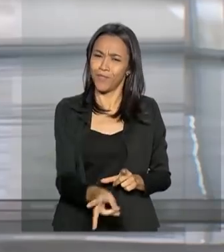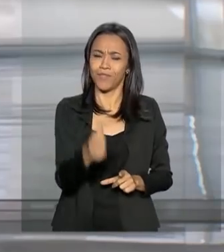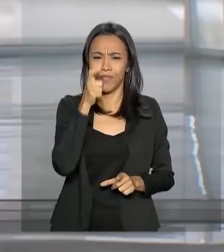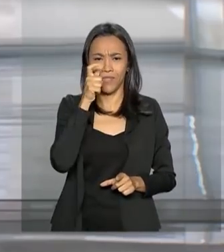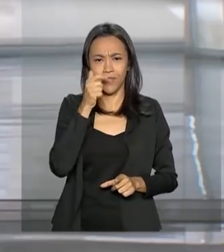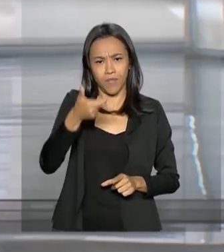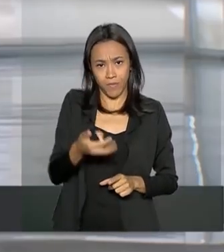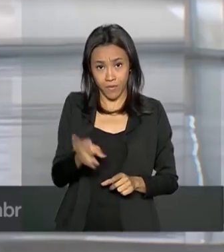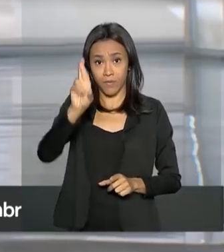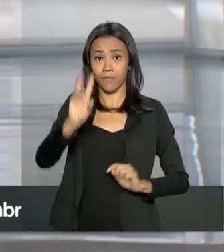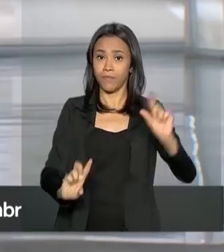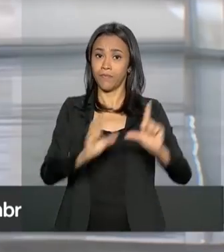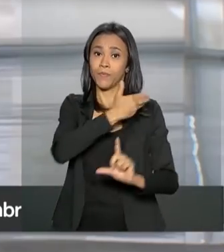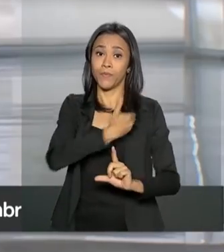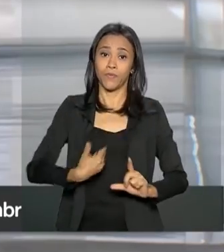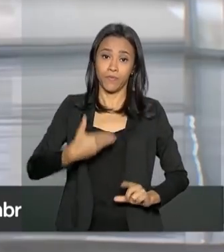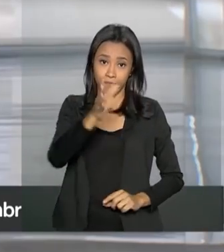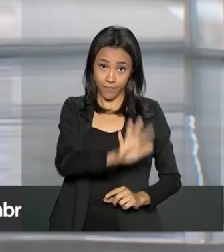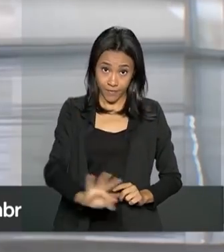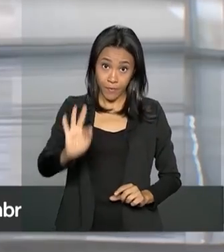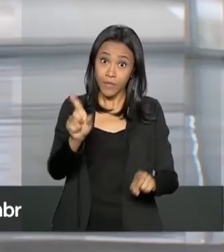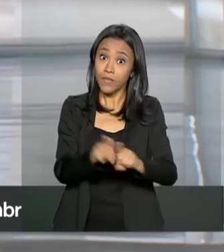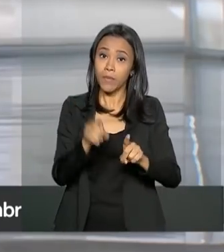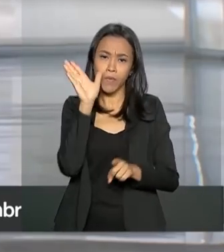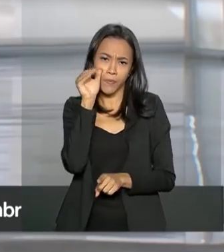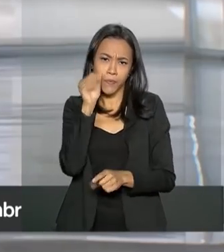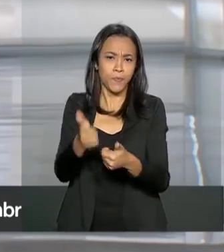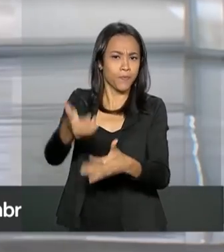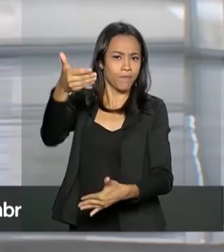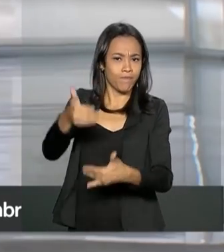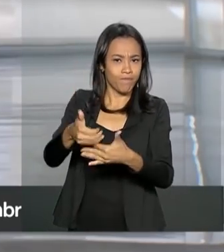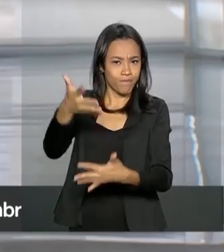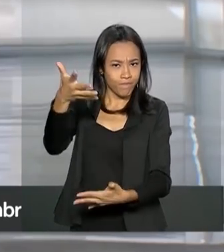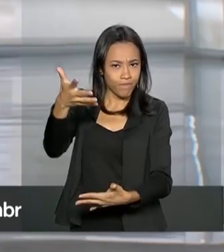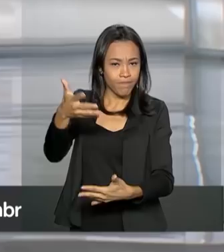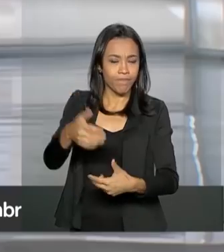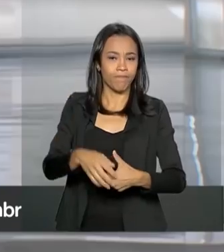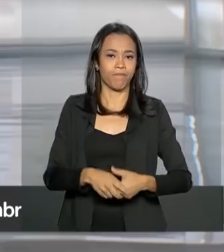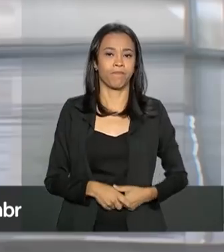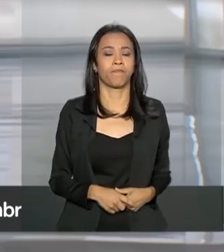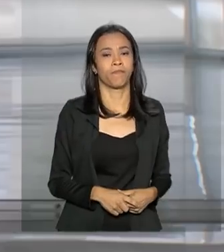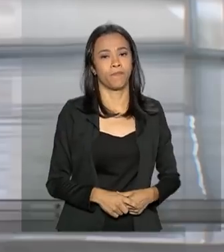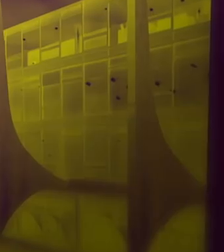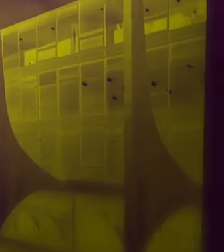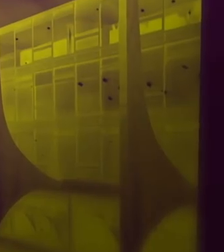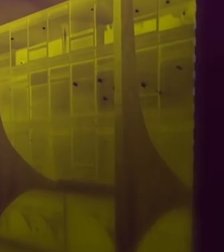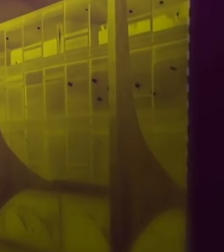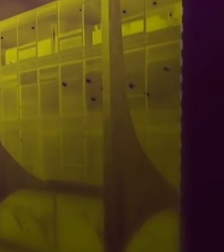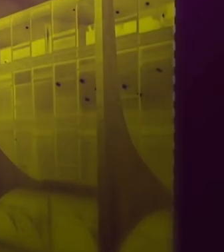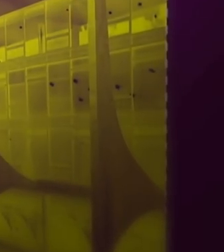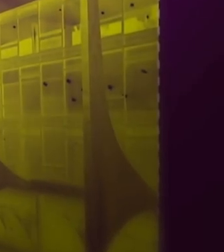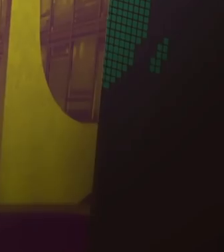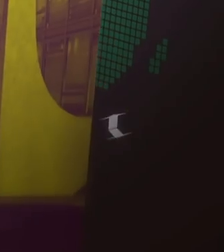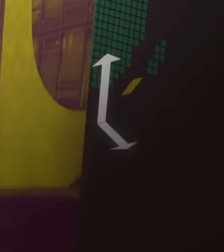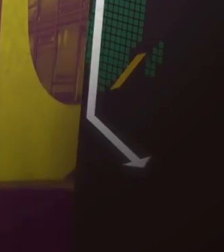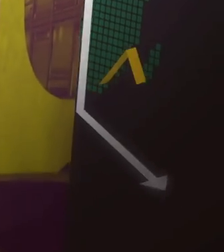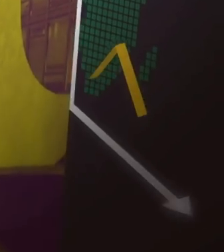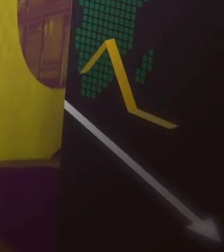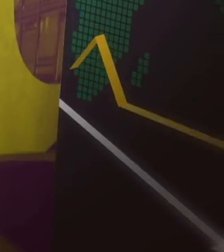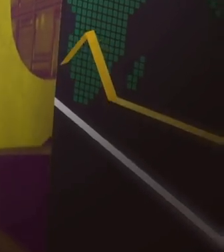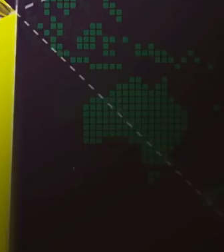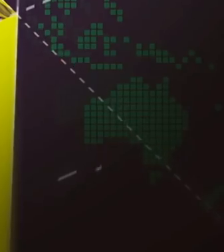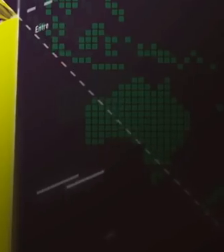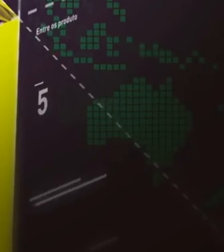continue com a gente na NBR, TV do Governo Federal e nas nossas redes sociais. Tchau, tchau.